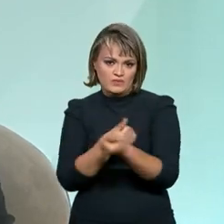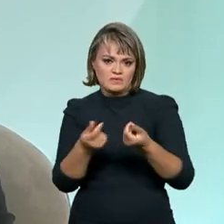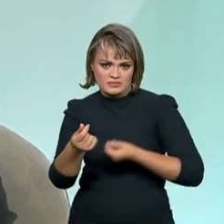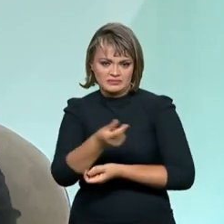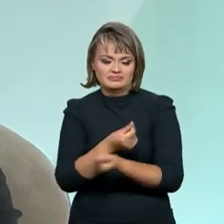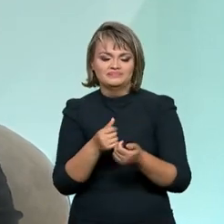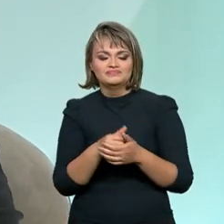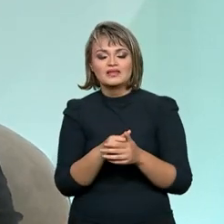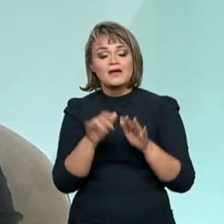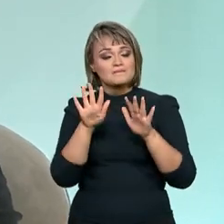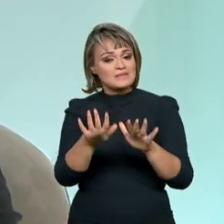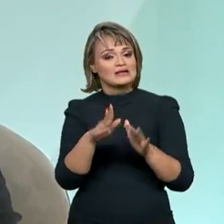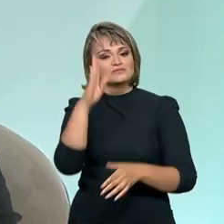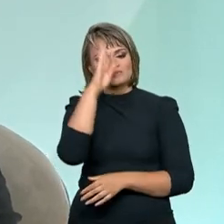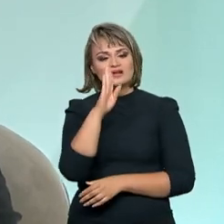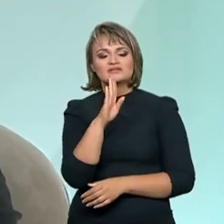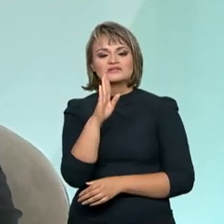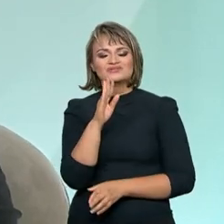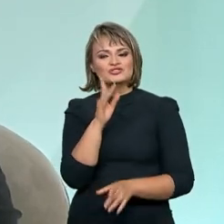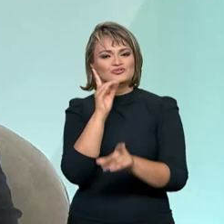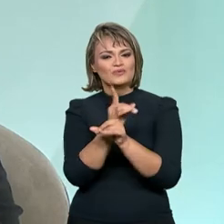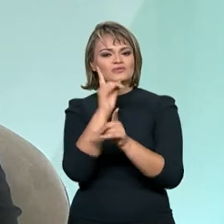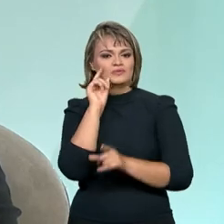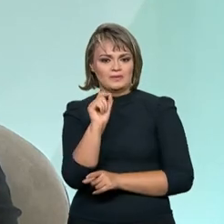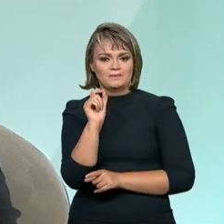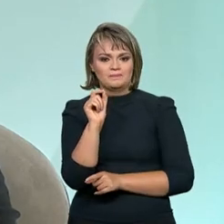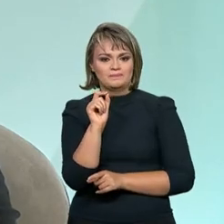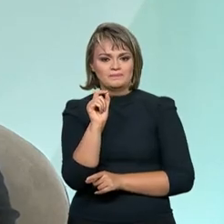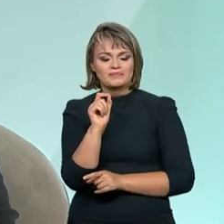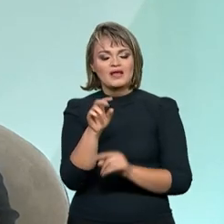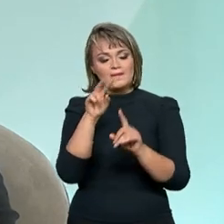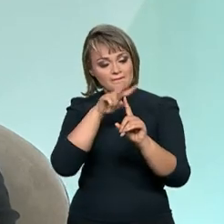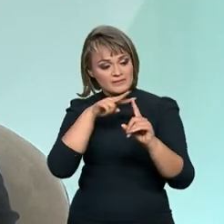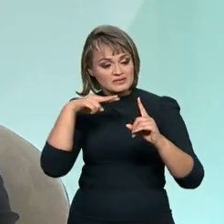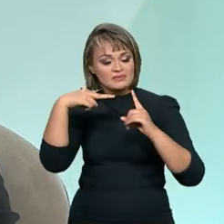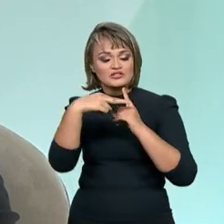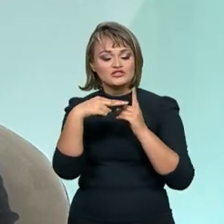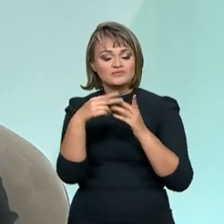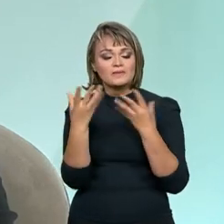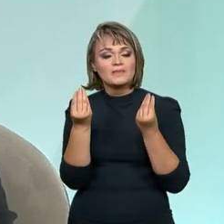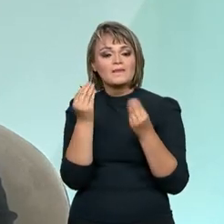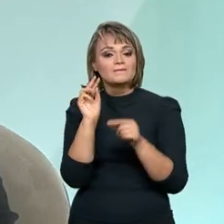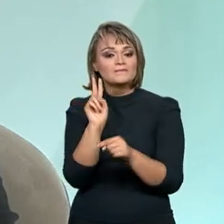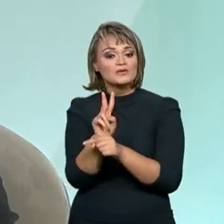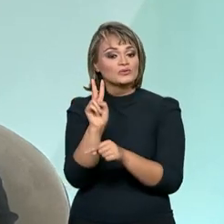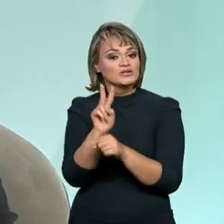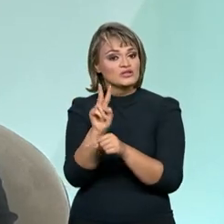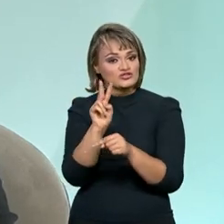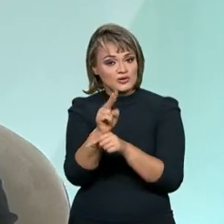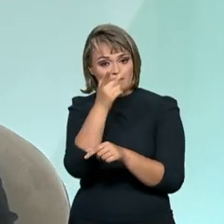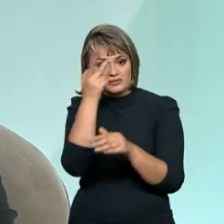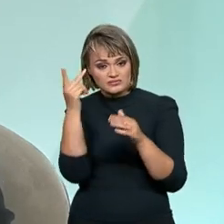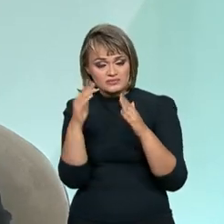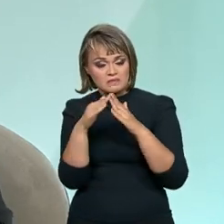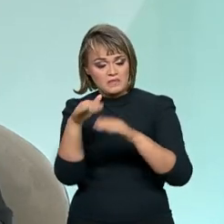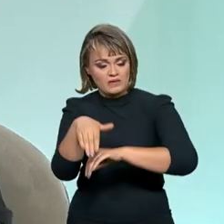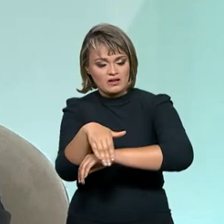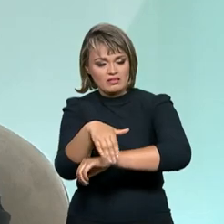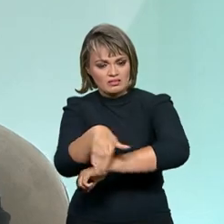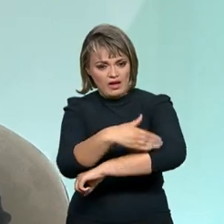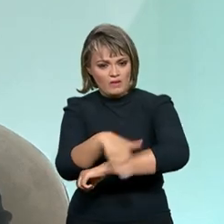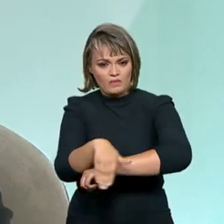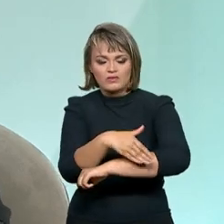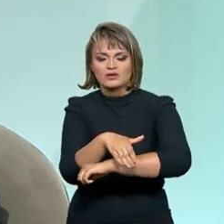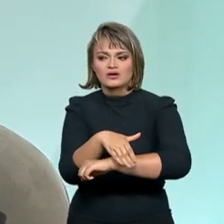No entanto, no Brasil, nós temos trabalhado uma perspectiva de proteção da população em situação de rua. Desde